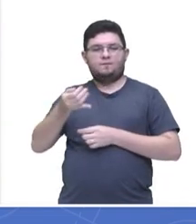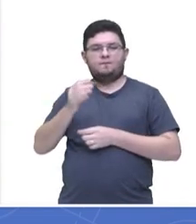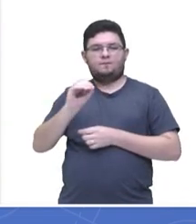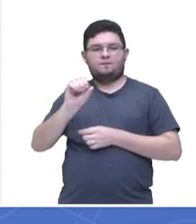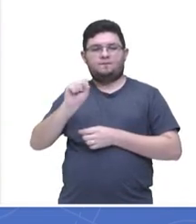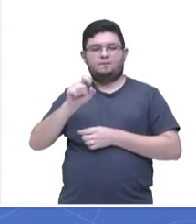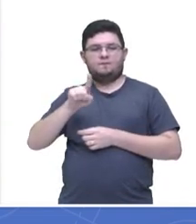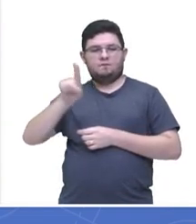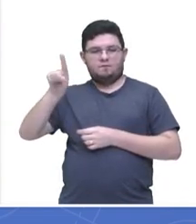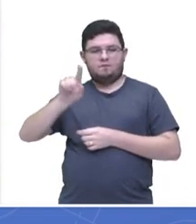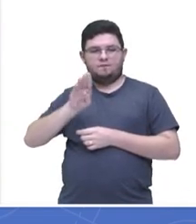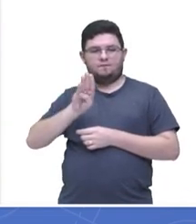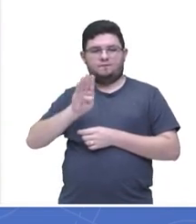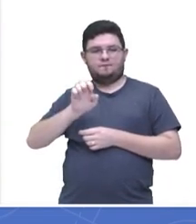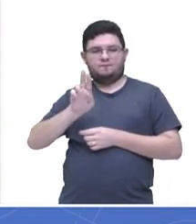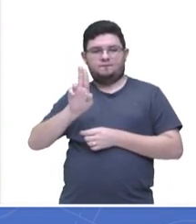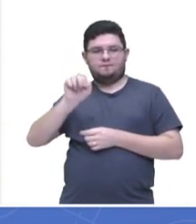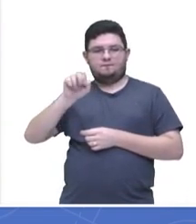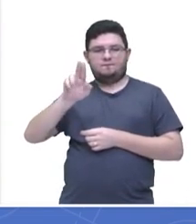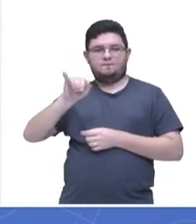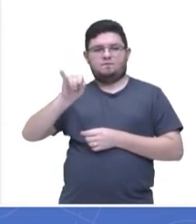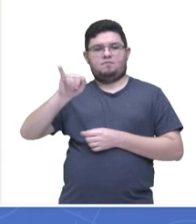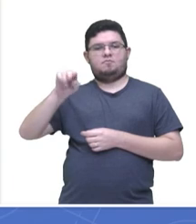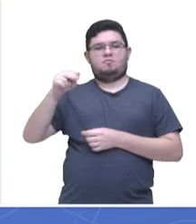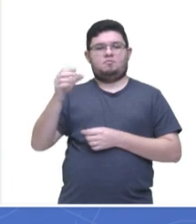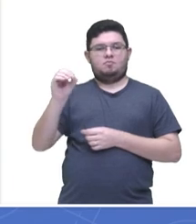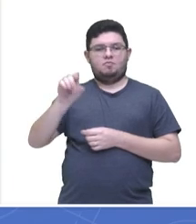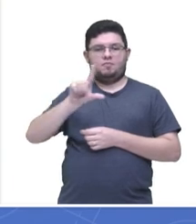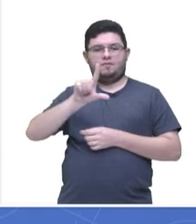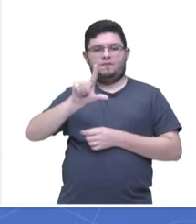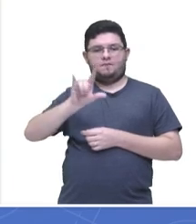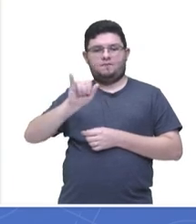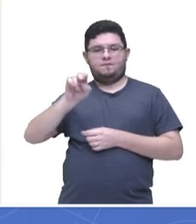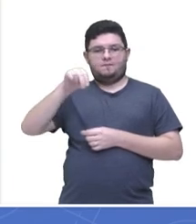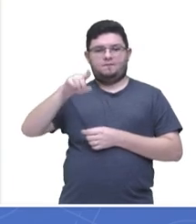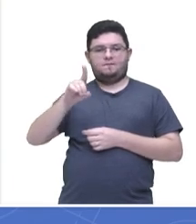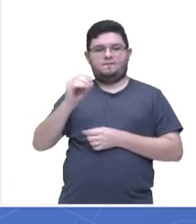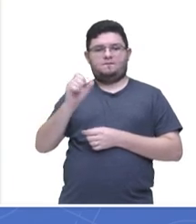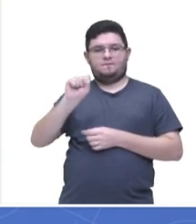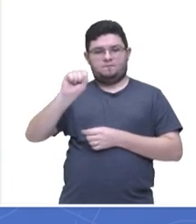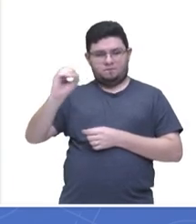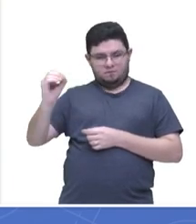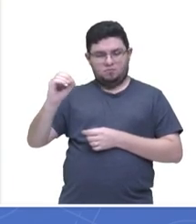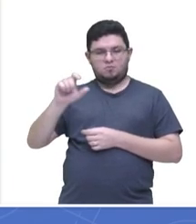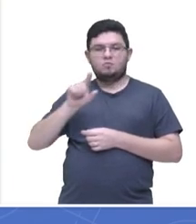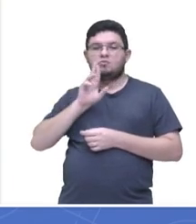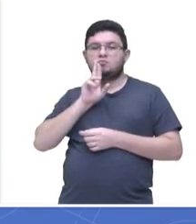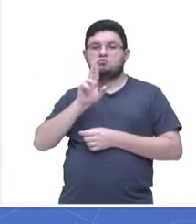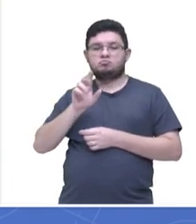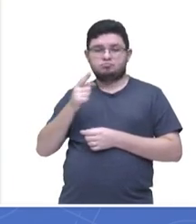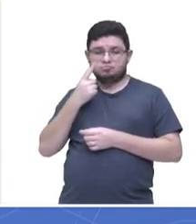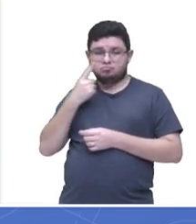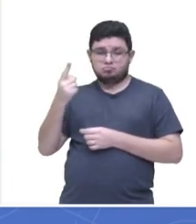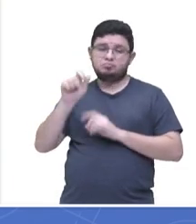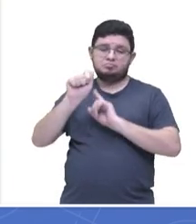no quarentão, não é isso? Ela disse que é a letra A, a alternativa correta é letra A. Muito bem.